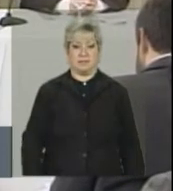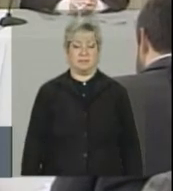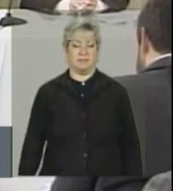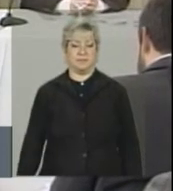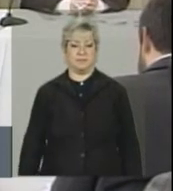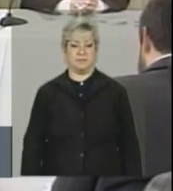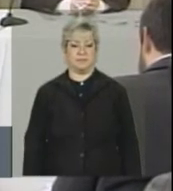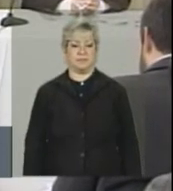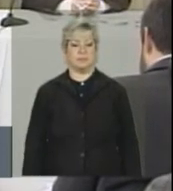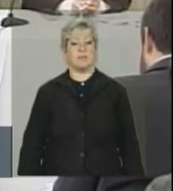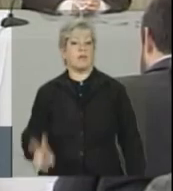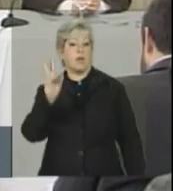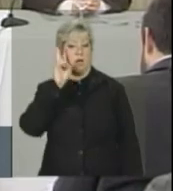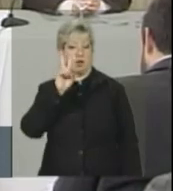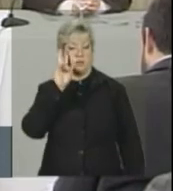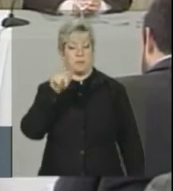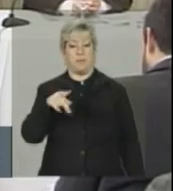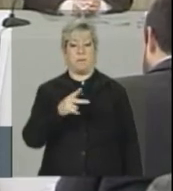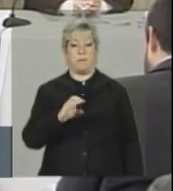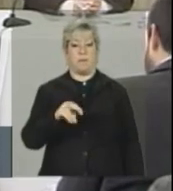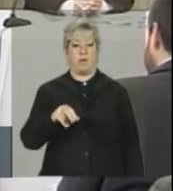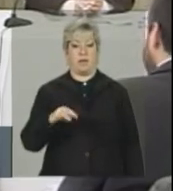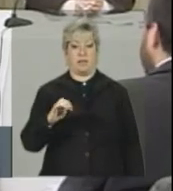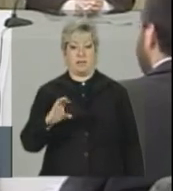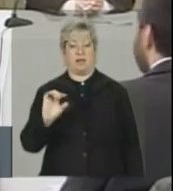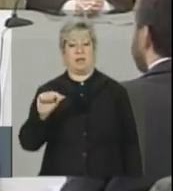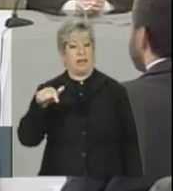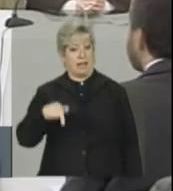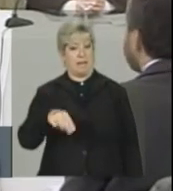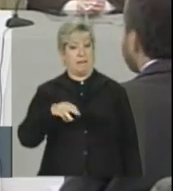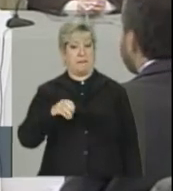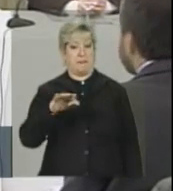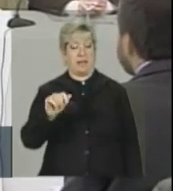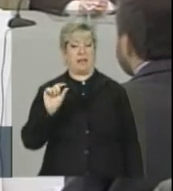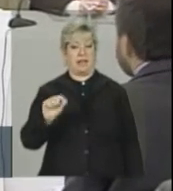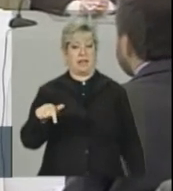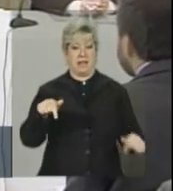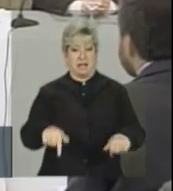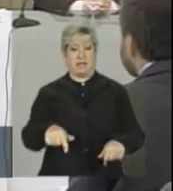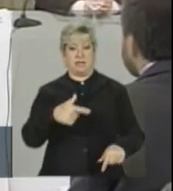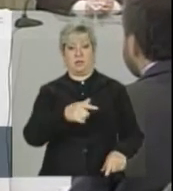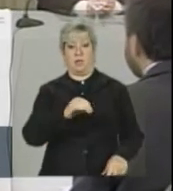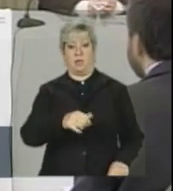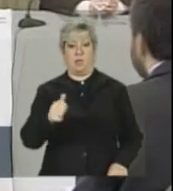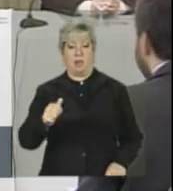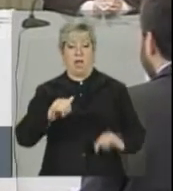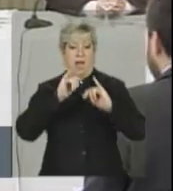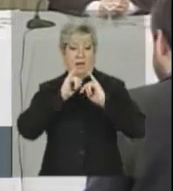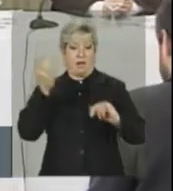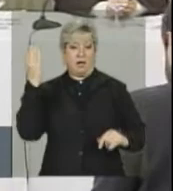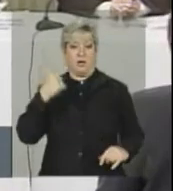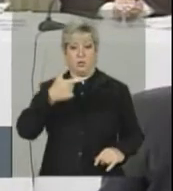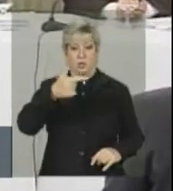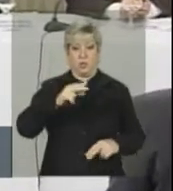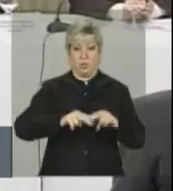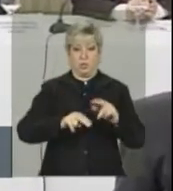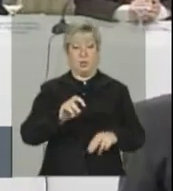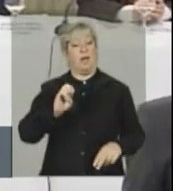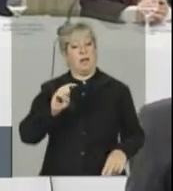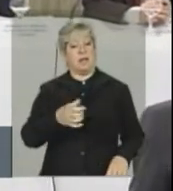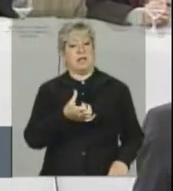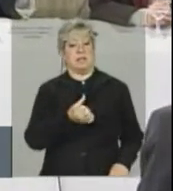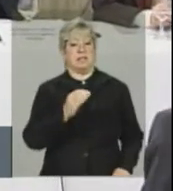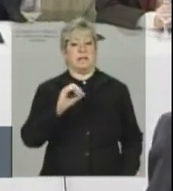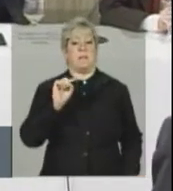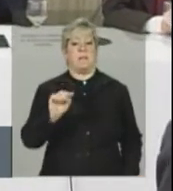Com relação ao Pronatec, na verdade, a meta este ano, anunciada em 2 de junho, era 60 mil vagas.